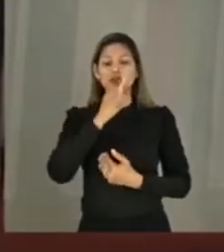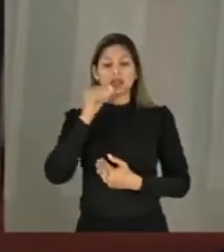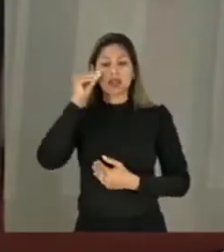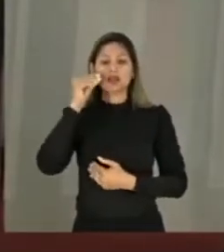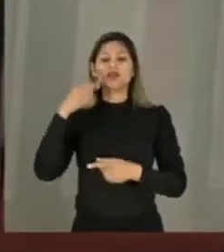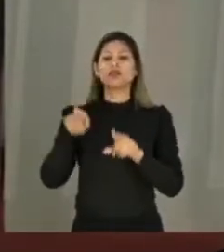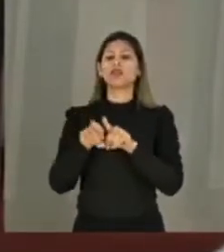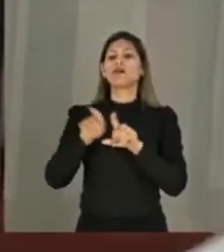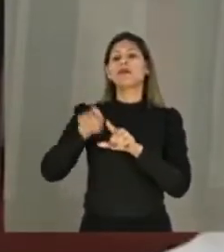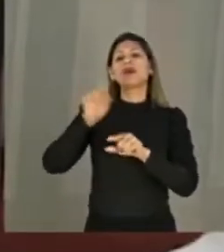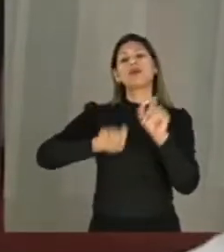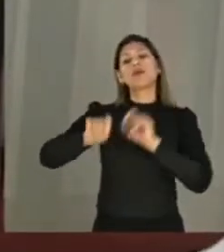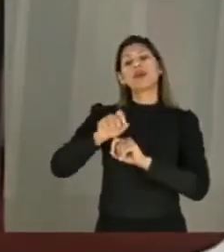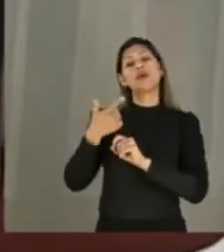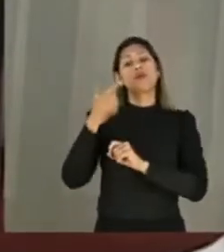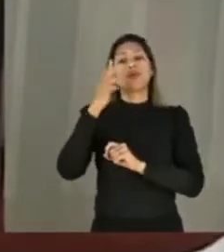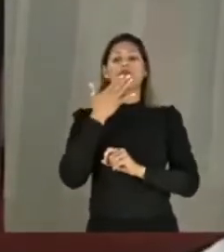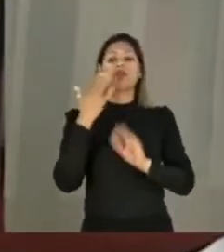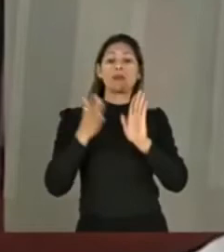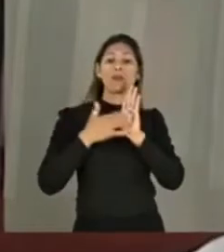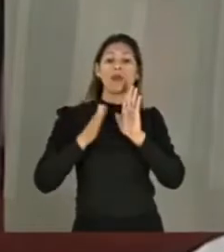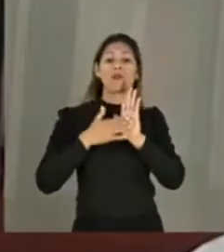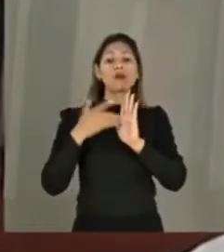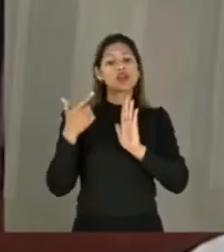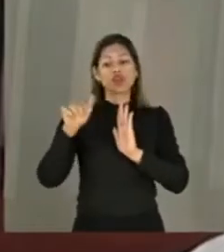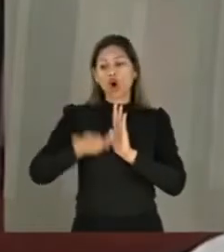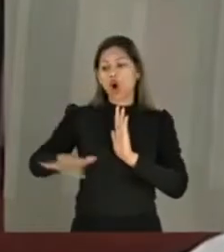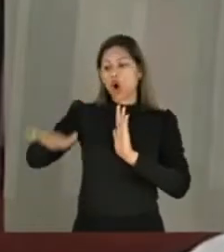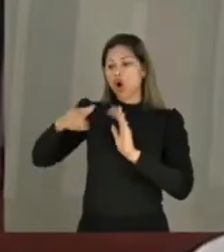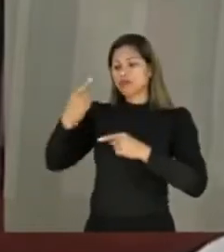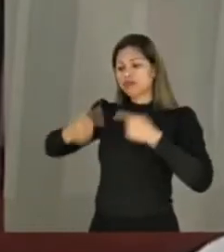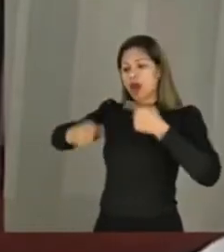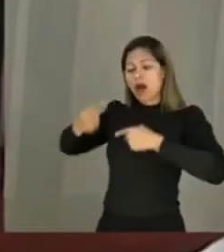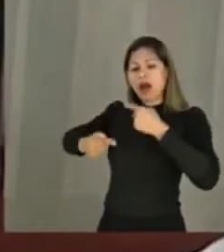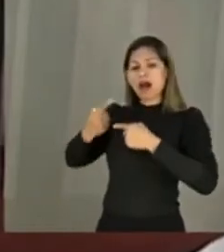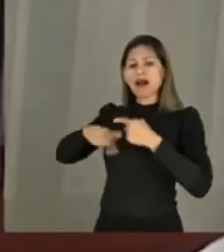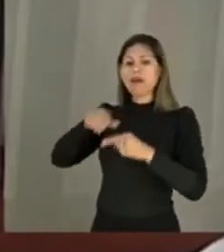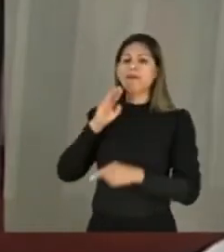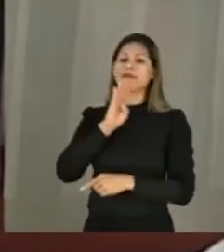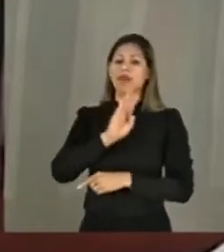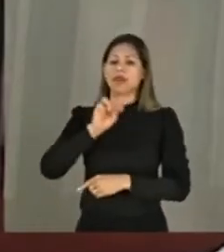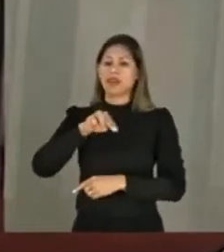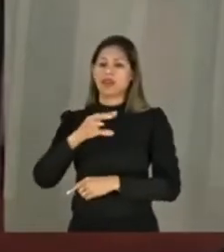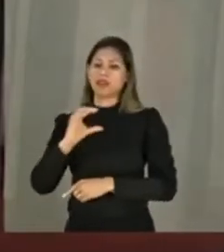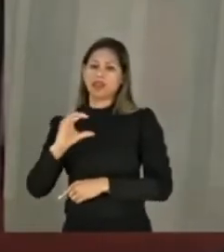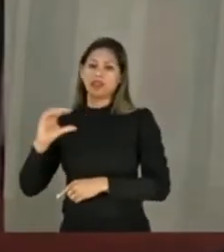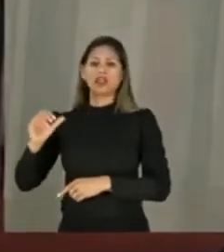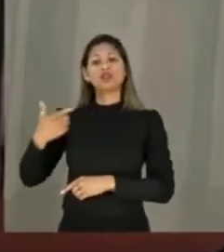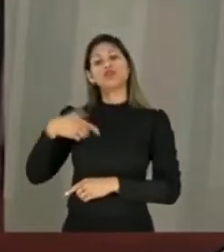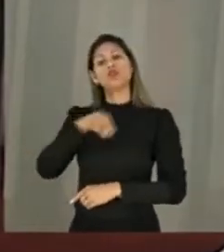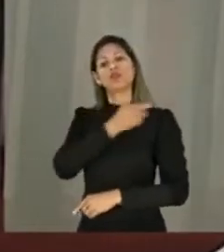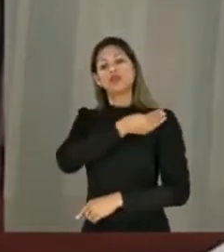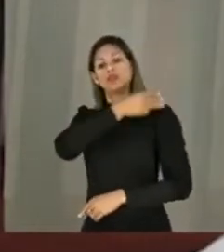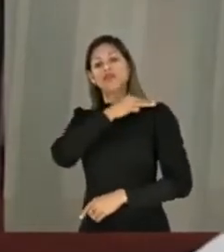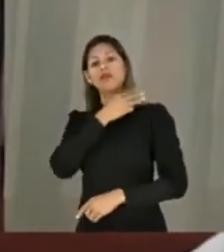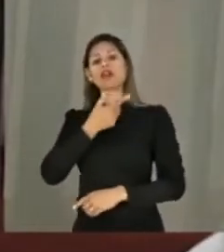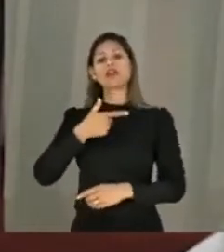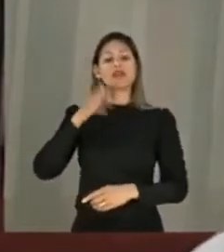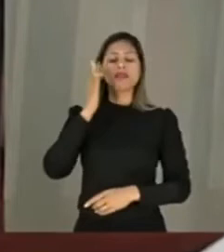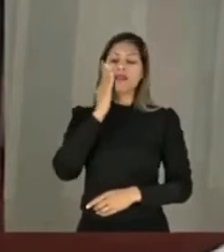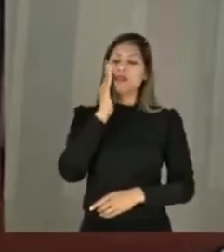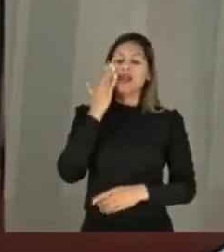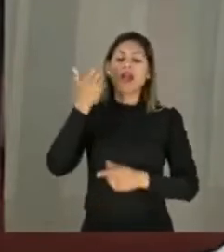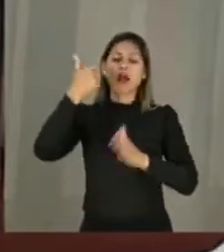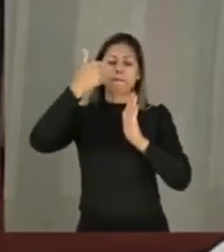Considero possível propor que em torno de nossos debates aqui sobre a BNCC do ensino médio seja momento de reconhecermos, já